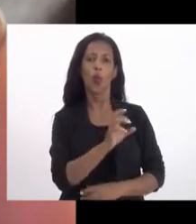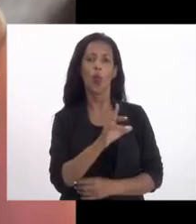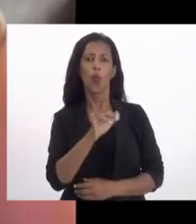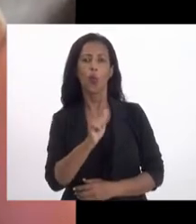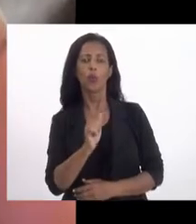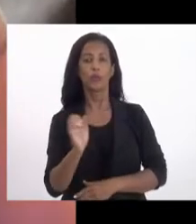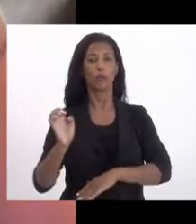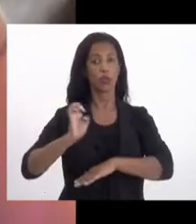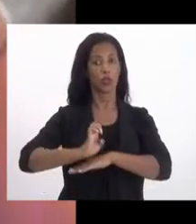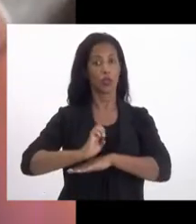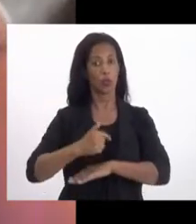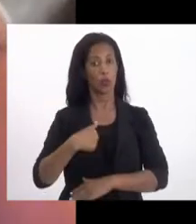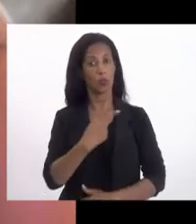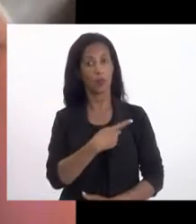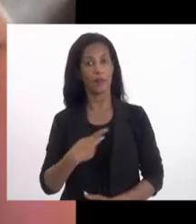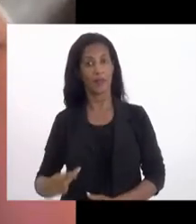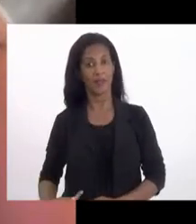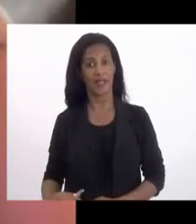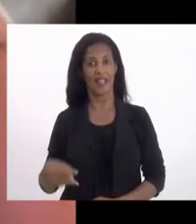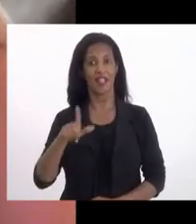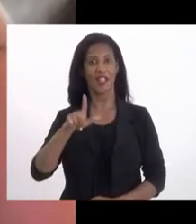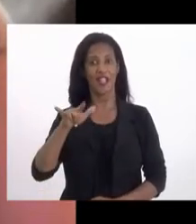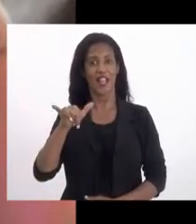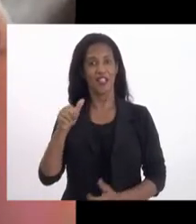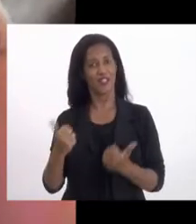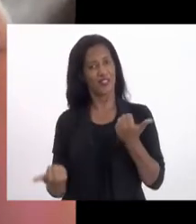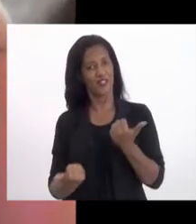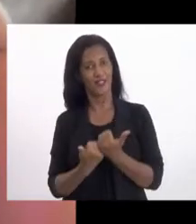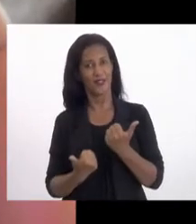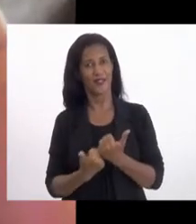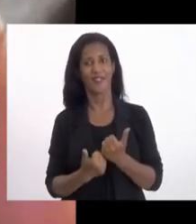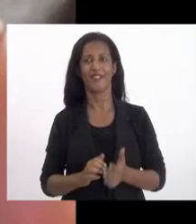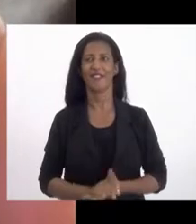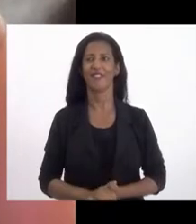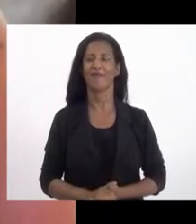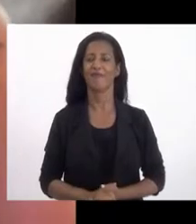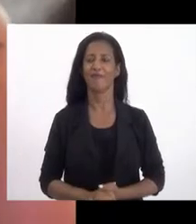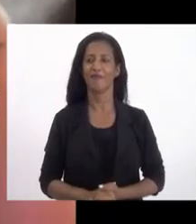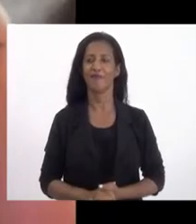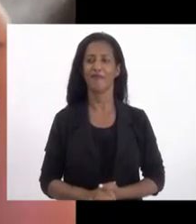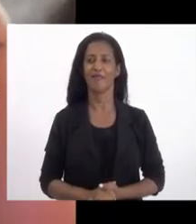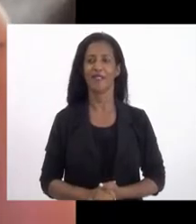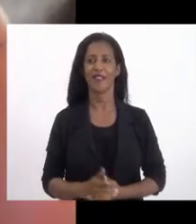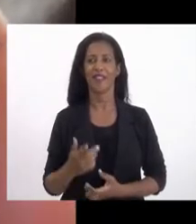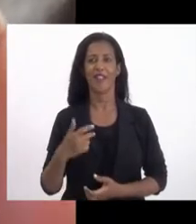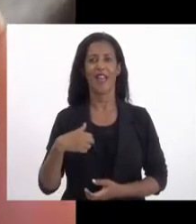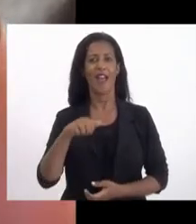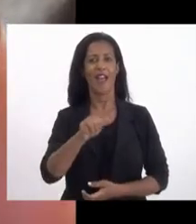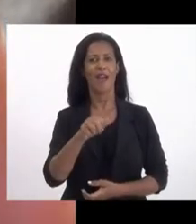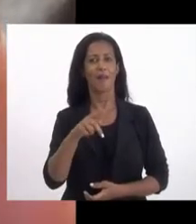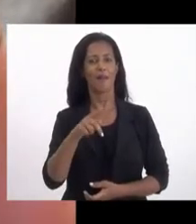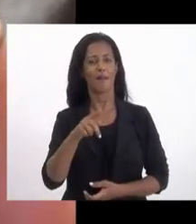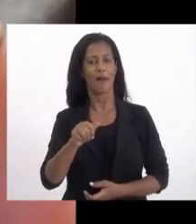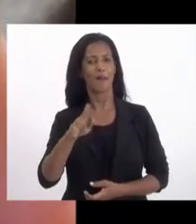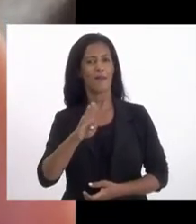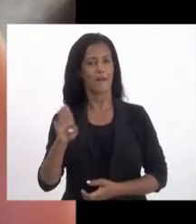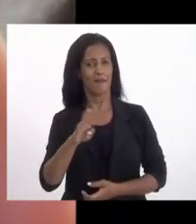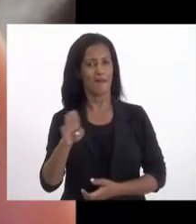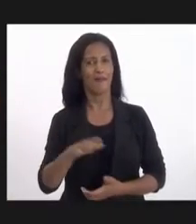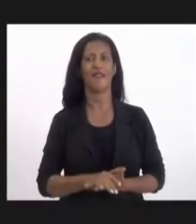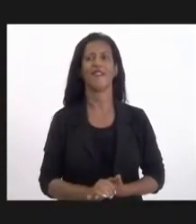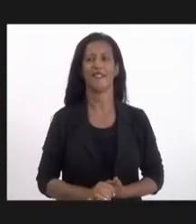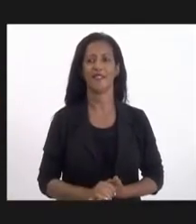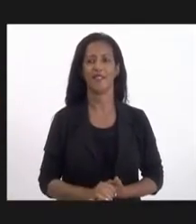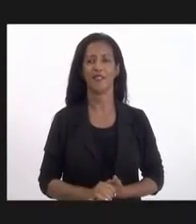no qual eu estou presidente, a Letícia e a suplente. E eu sou assentocial da PABB, só para... Então,